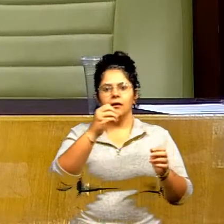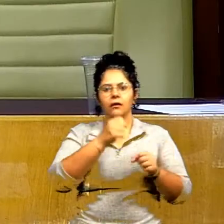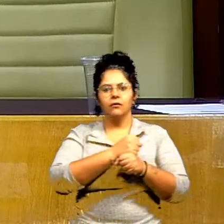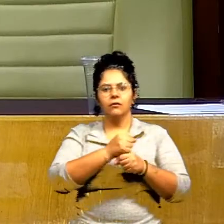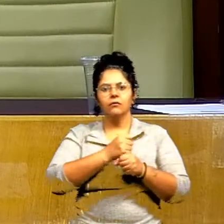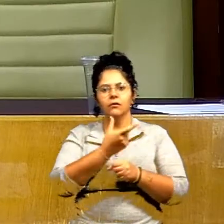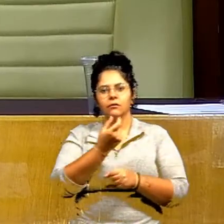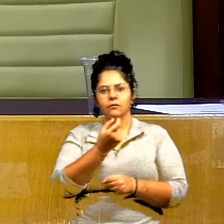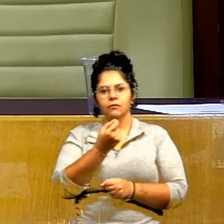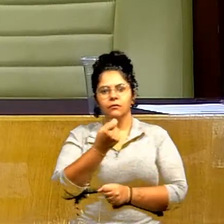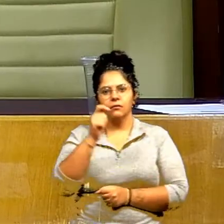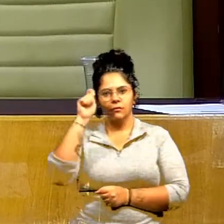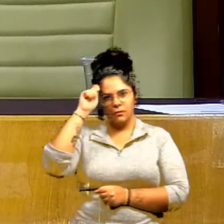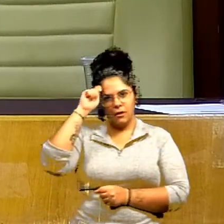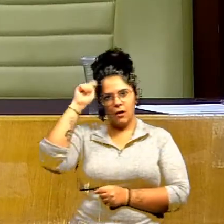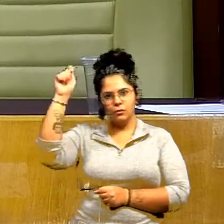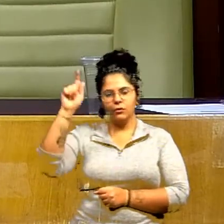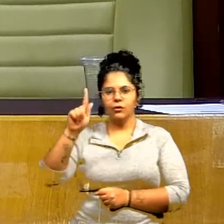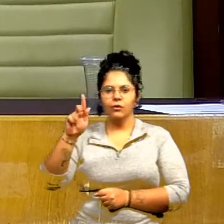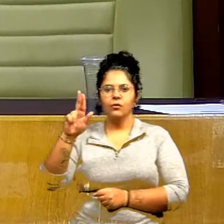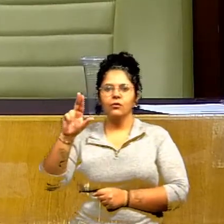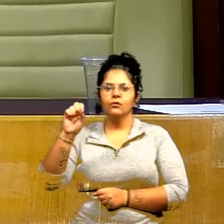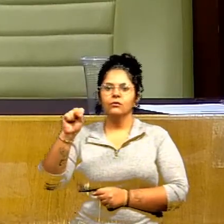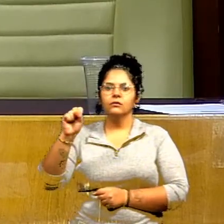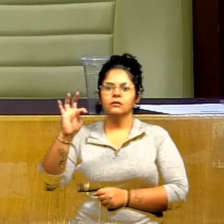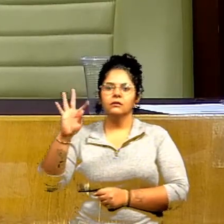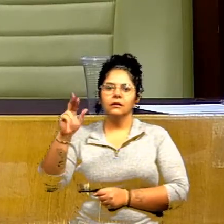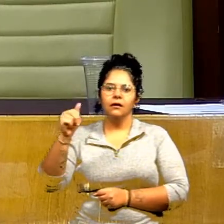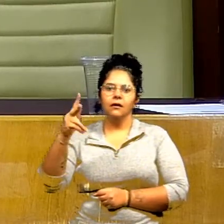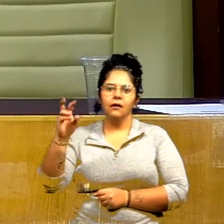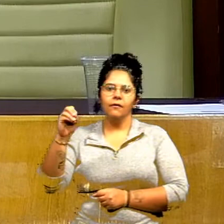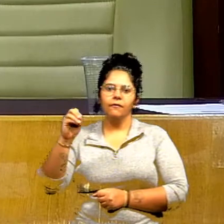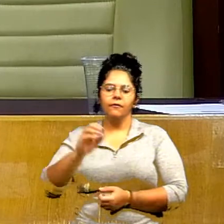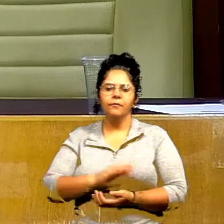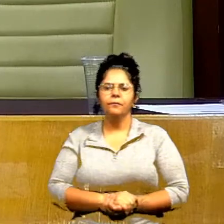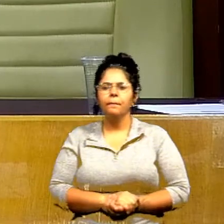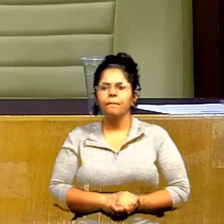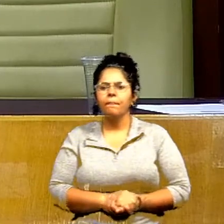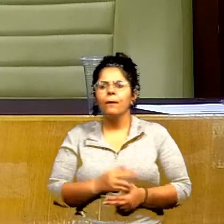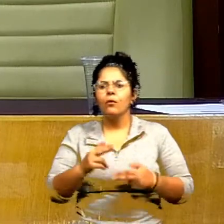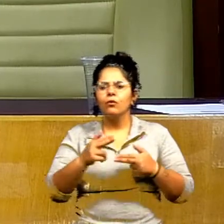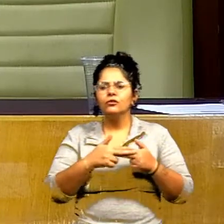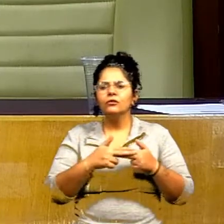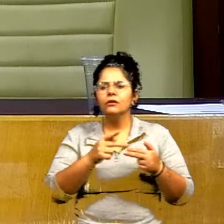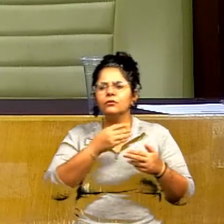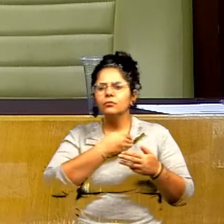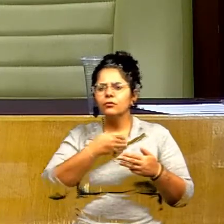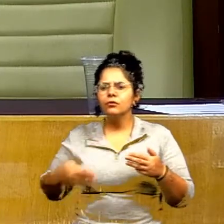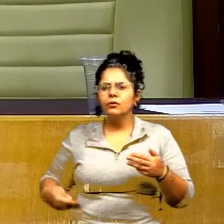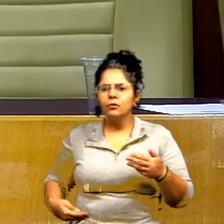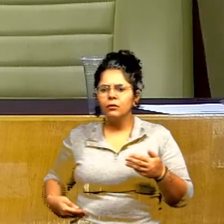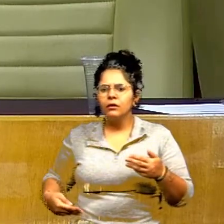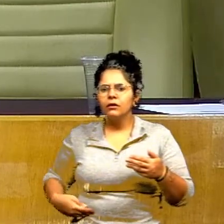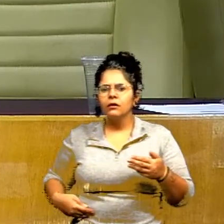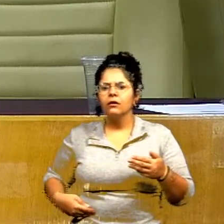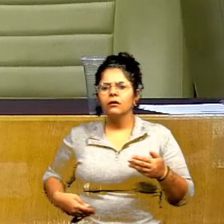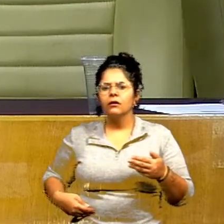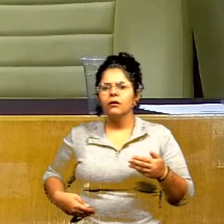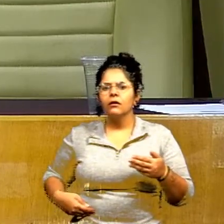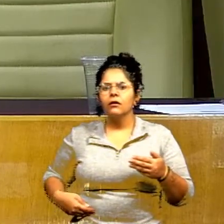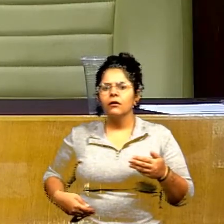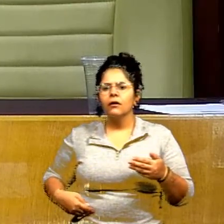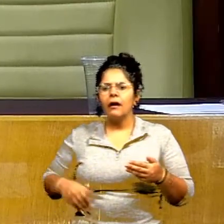do ilustre vereador Gustavo Cruvinel, projeto que declara de utilidade pública da AMOV,